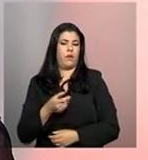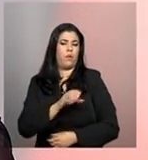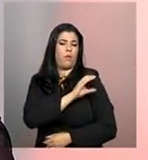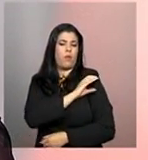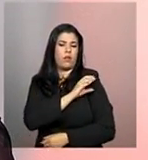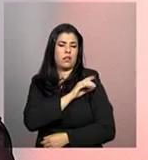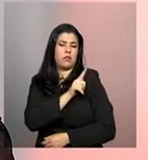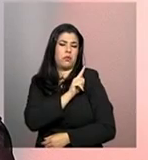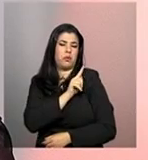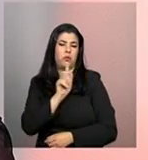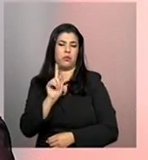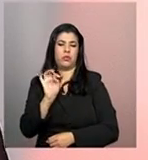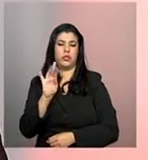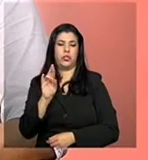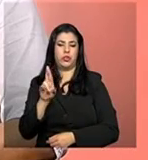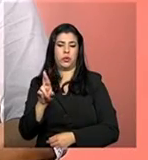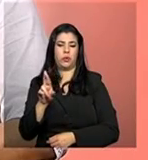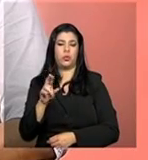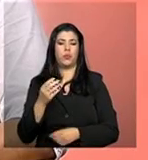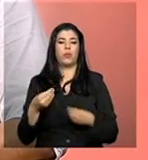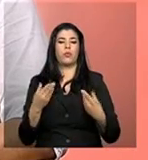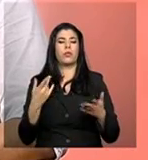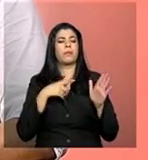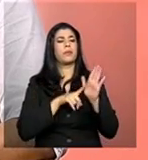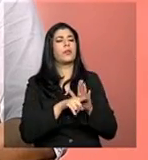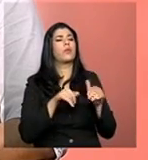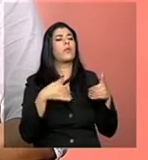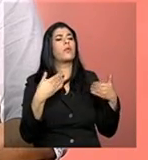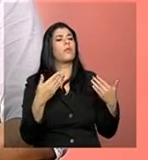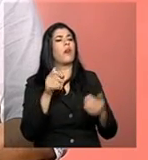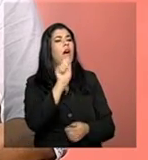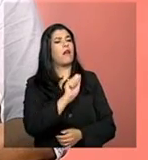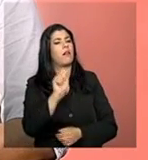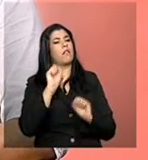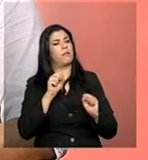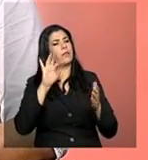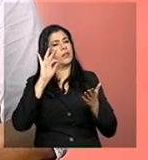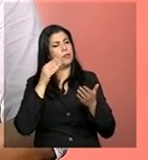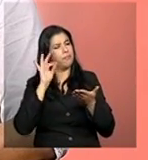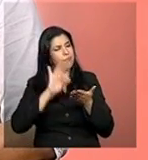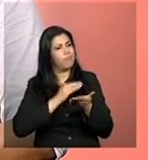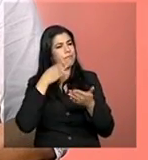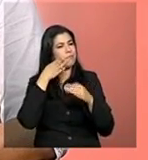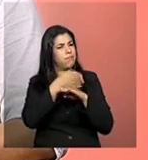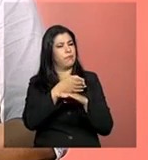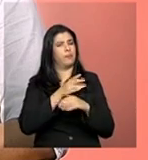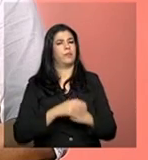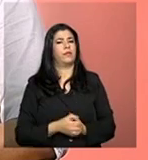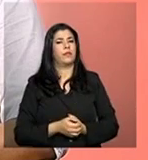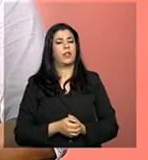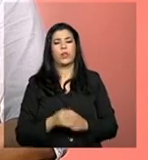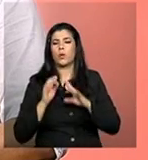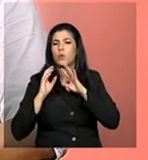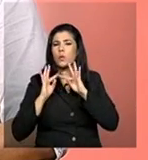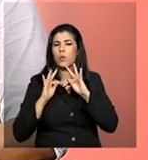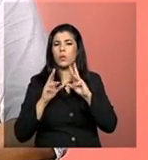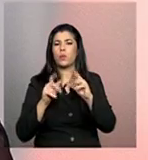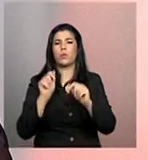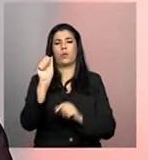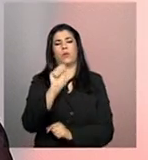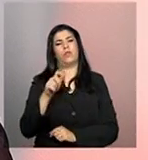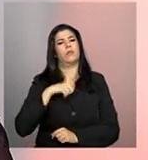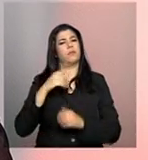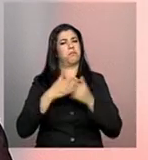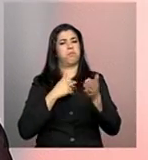momento dessa visita. E quais são as entidades que devem fazer parte do cadastro? Olha só, todas as entidades que tiverem qualquer